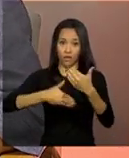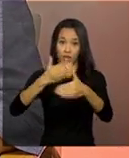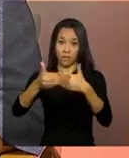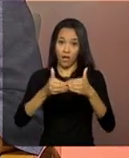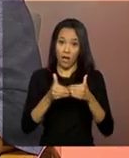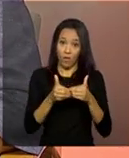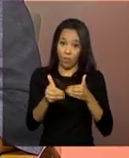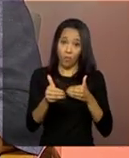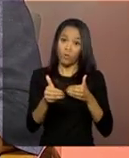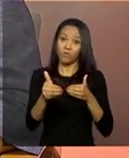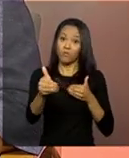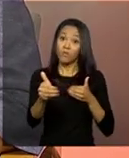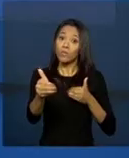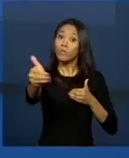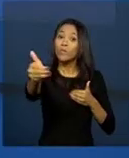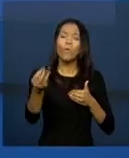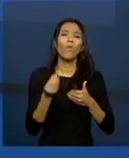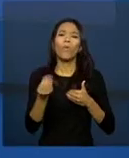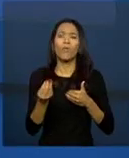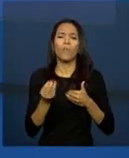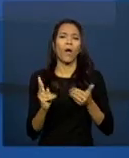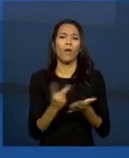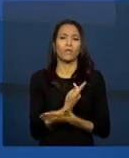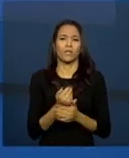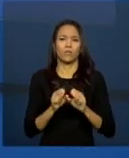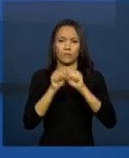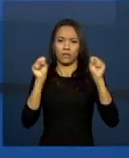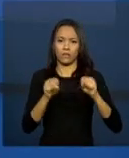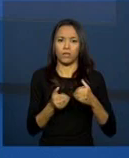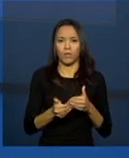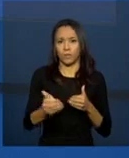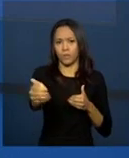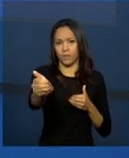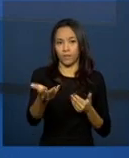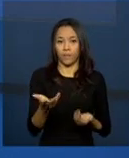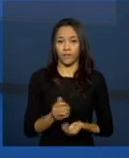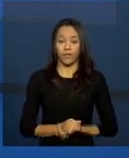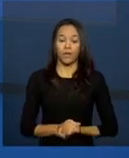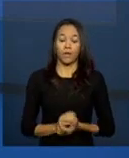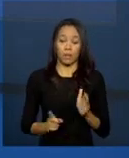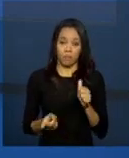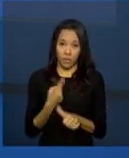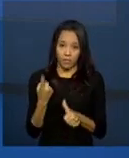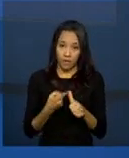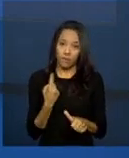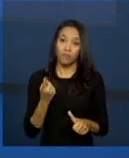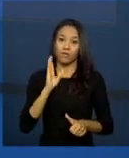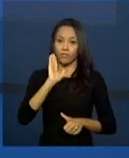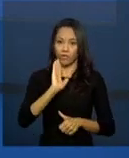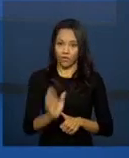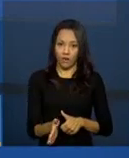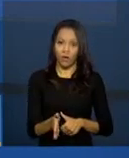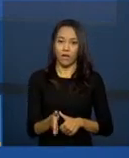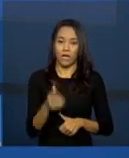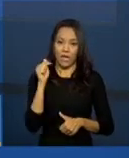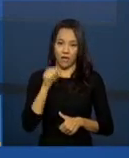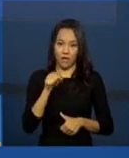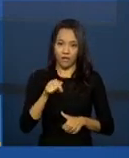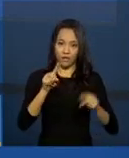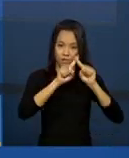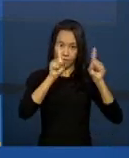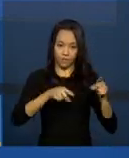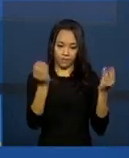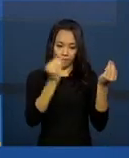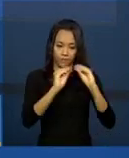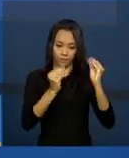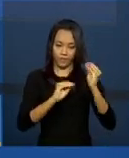médio e longo prazo. Bom, neste primeiro momento, então, nós temos já estes registros básicos